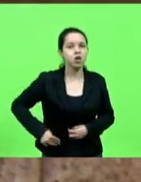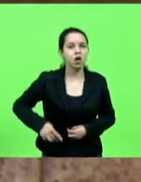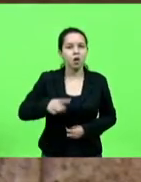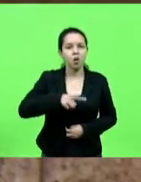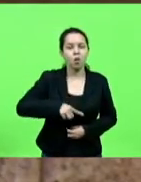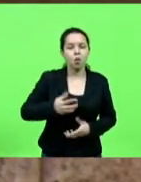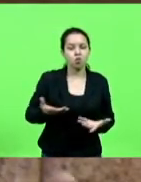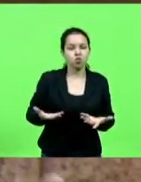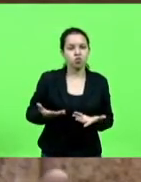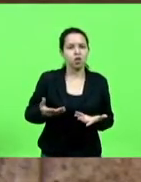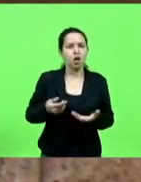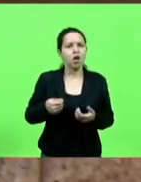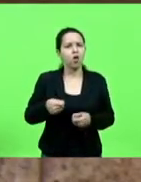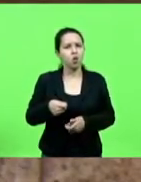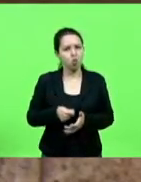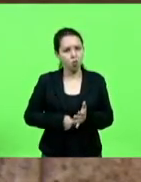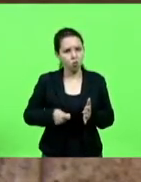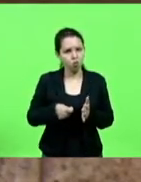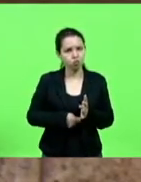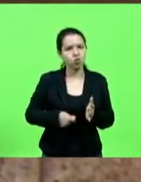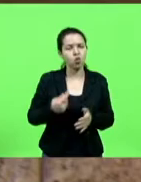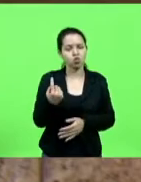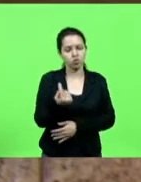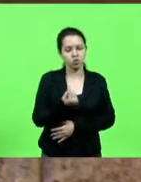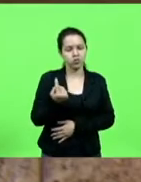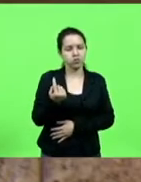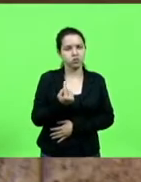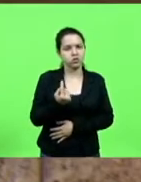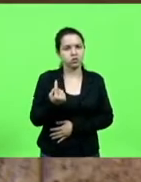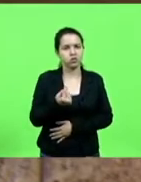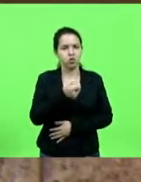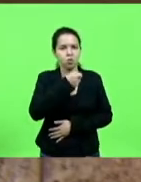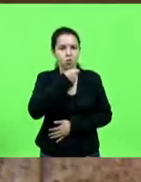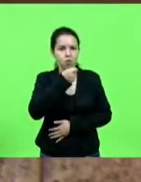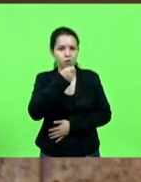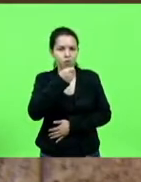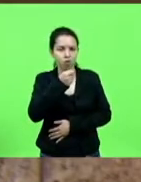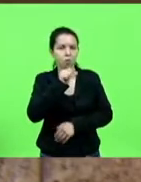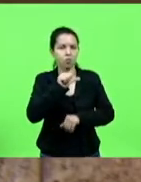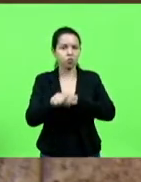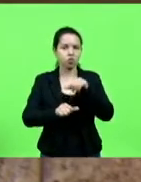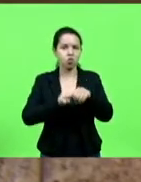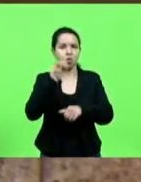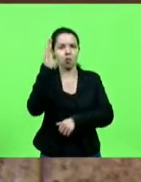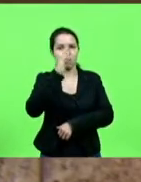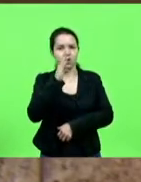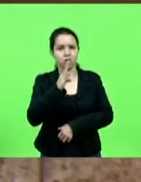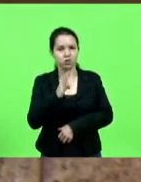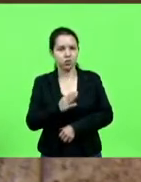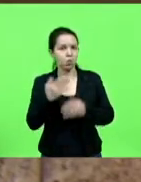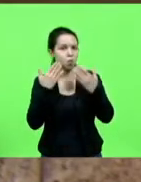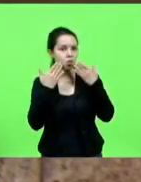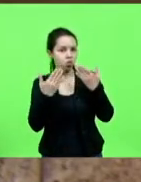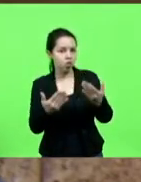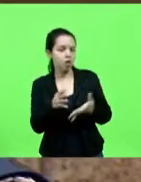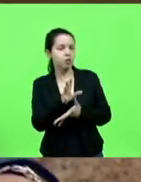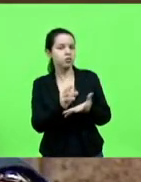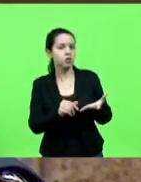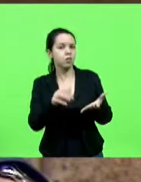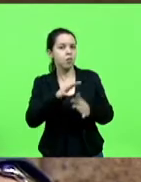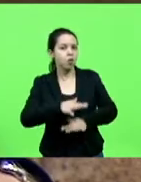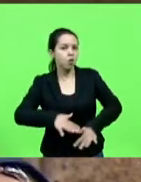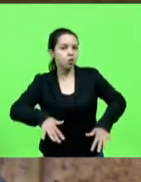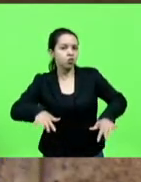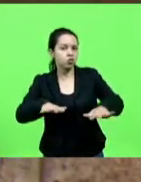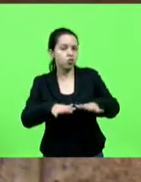Lutou sozinho, um homem sozinho diante de um microfone, mudou o Brasil e serviu de exemplo para a gente, serviu de